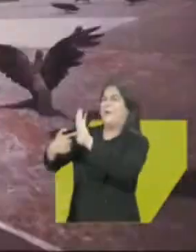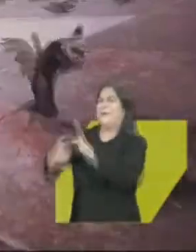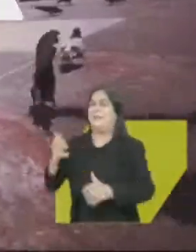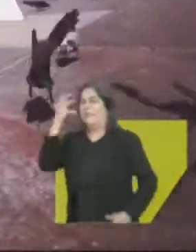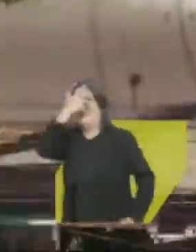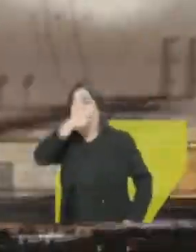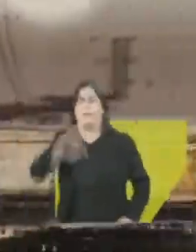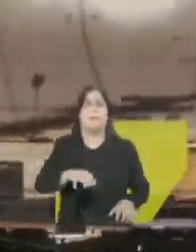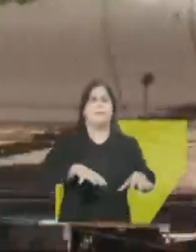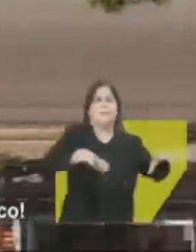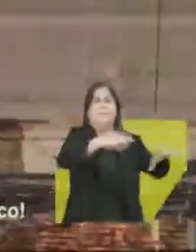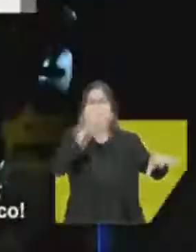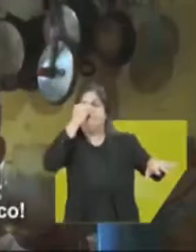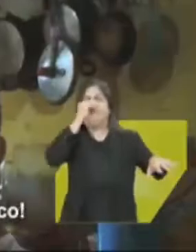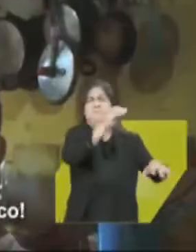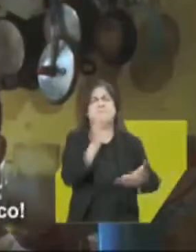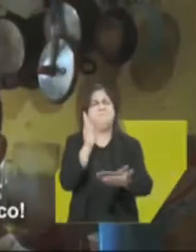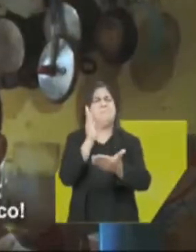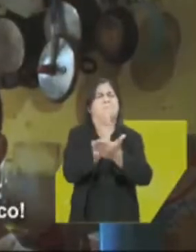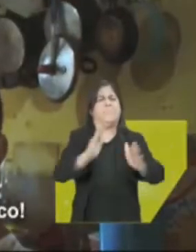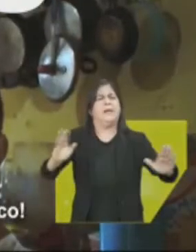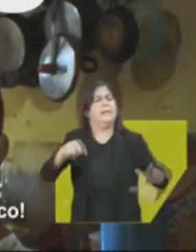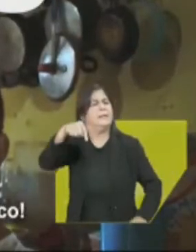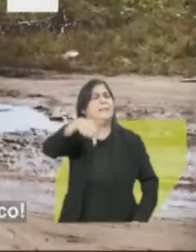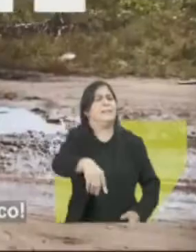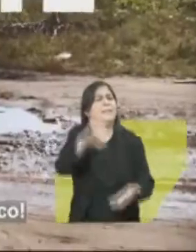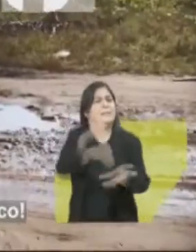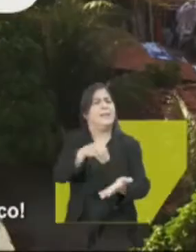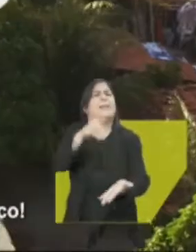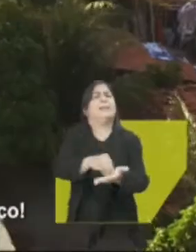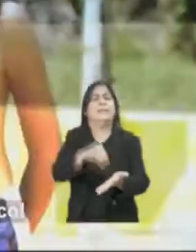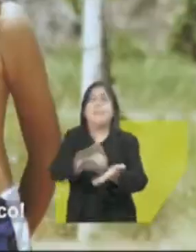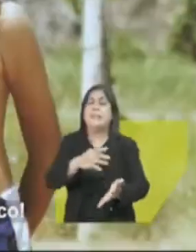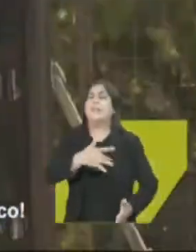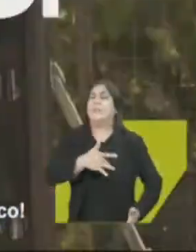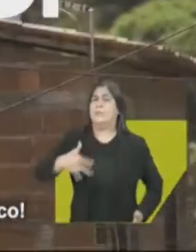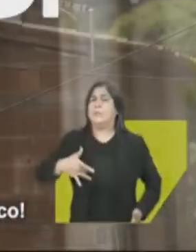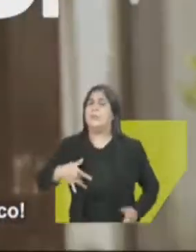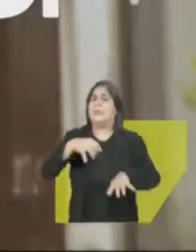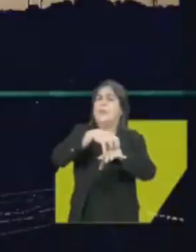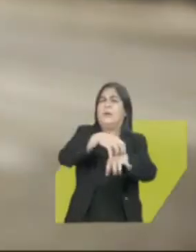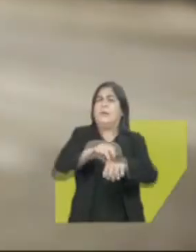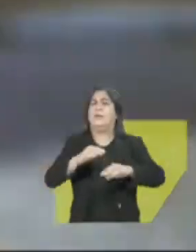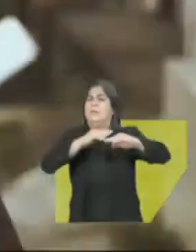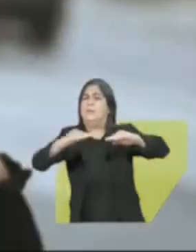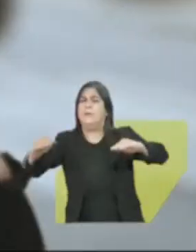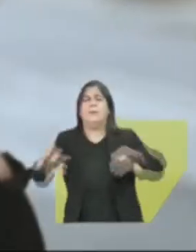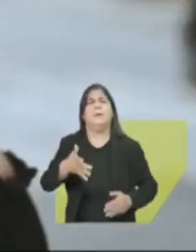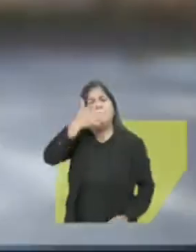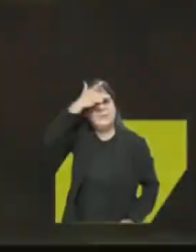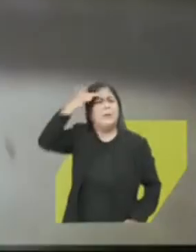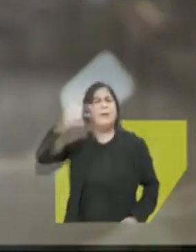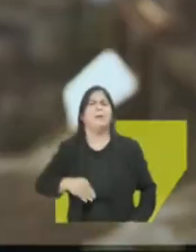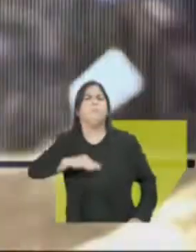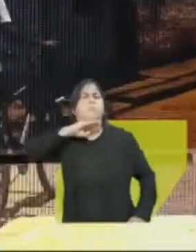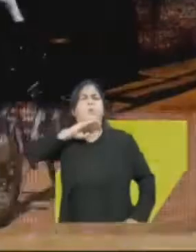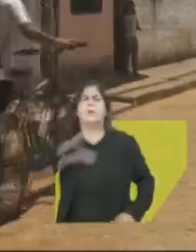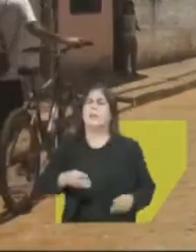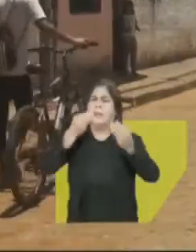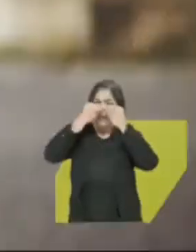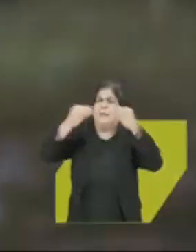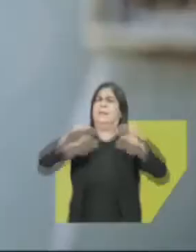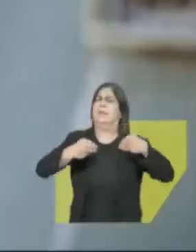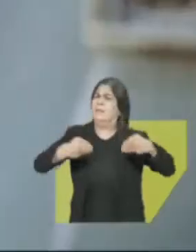baixa, chega de descaso, aqui falta saúde, educação, transporte, asfalto, o básico, o povo não aguenta mais ser